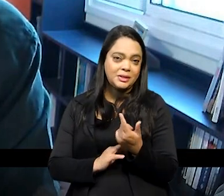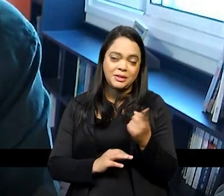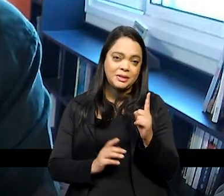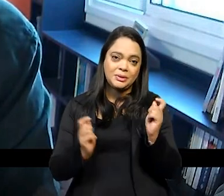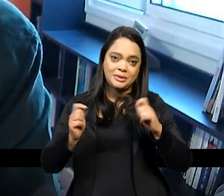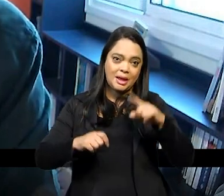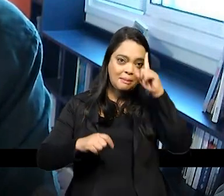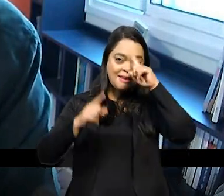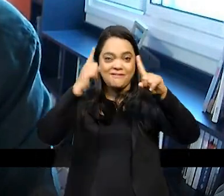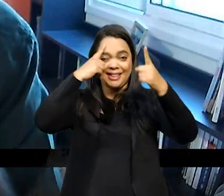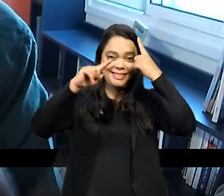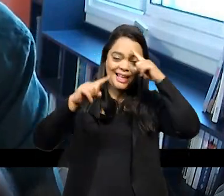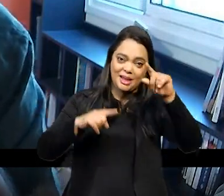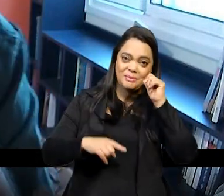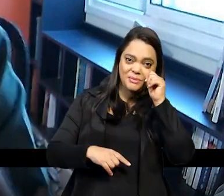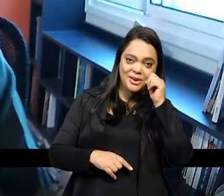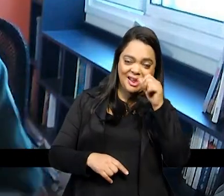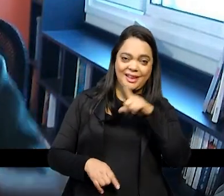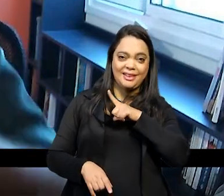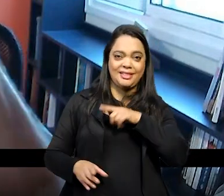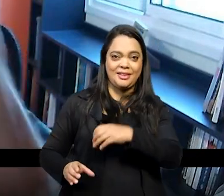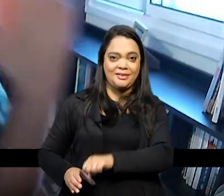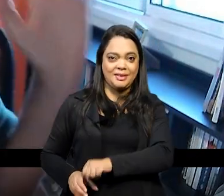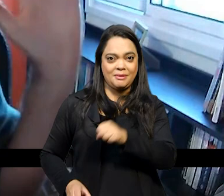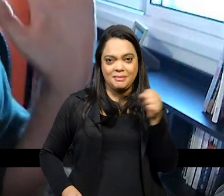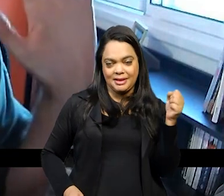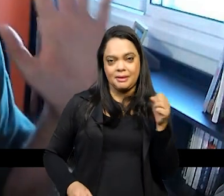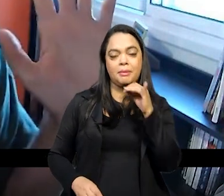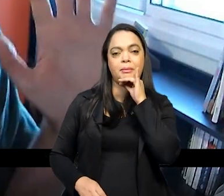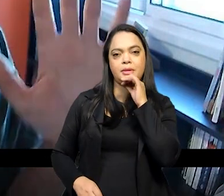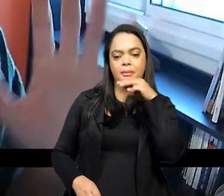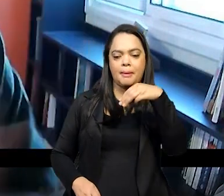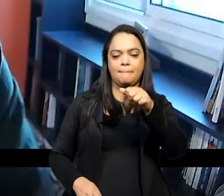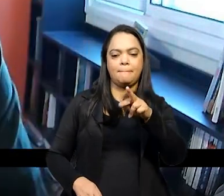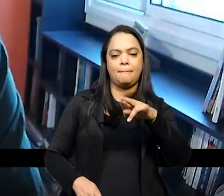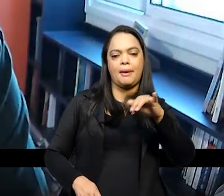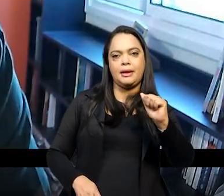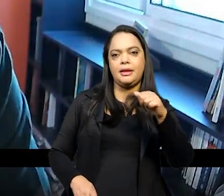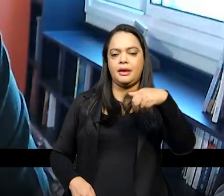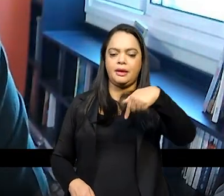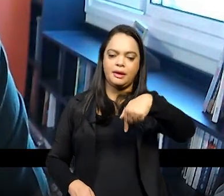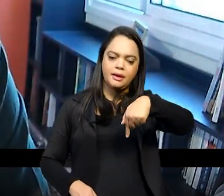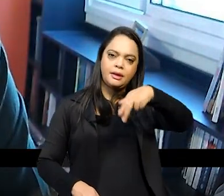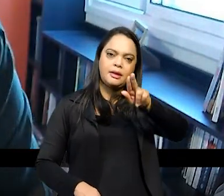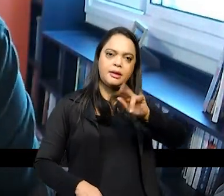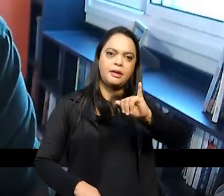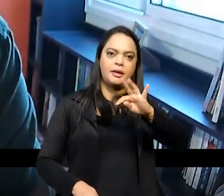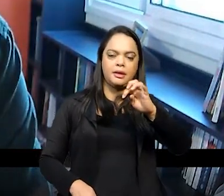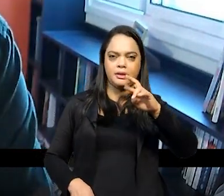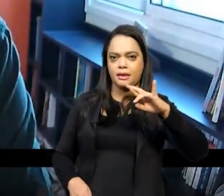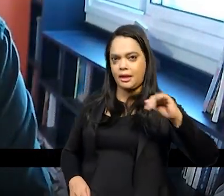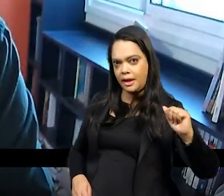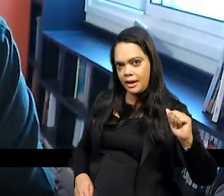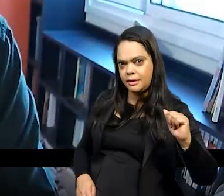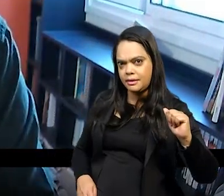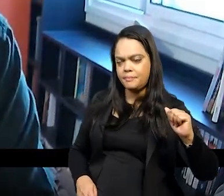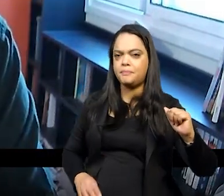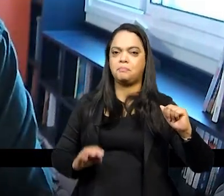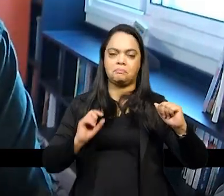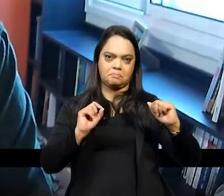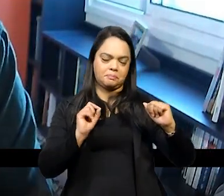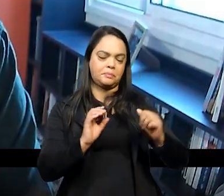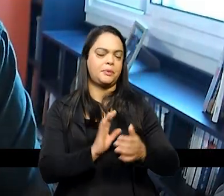então muito se fala sei lá da Maria Quitéria meus caros minhas caras a Maria